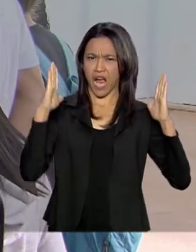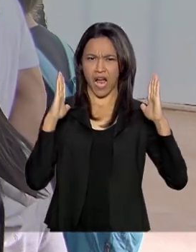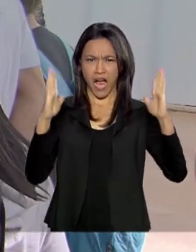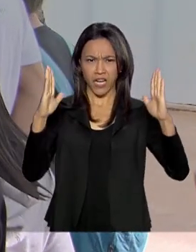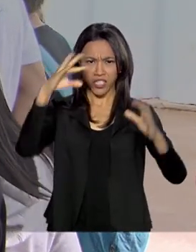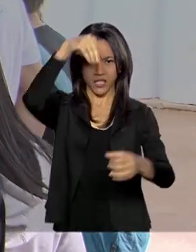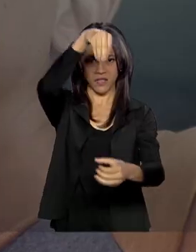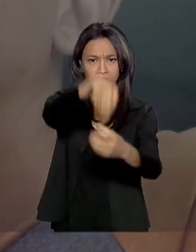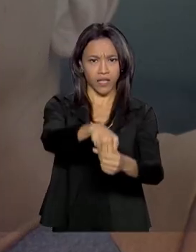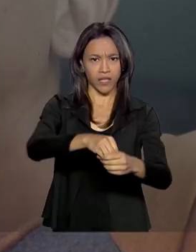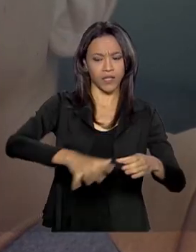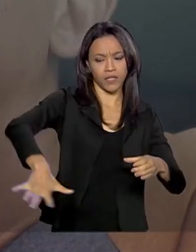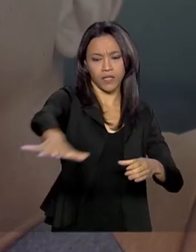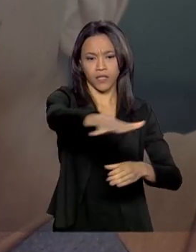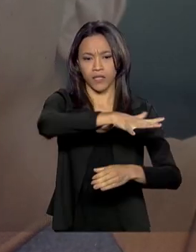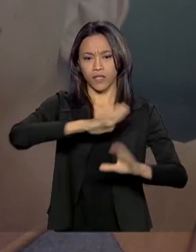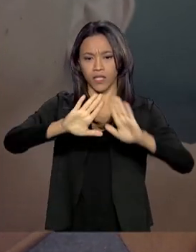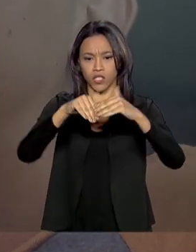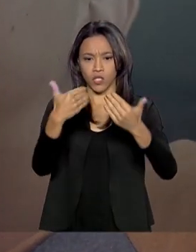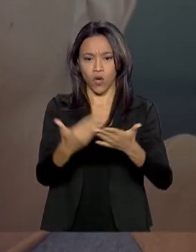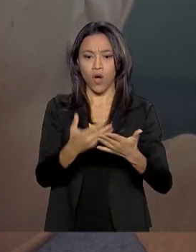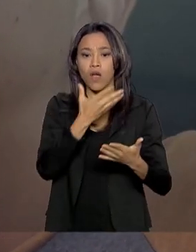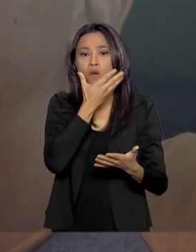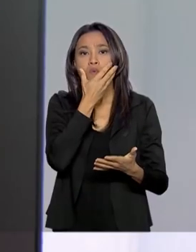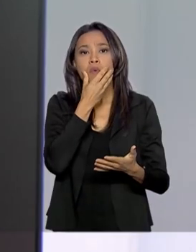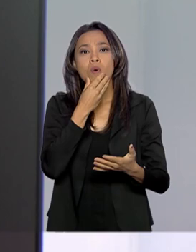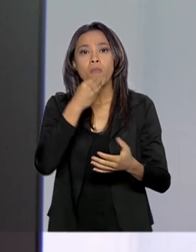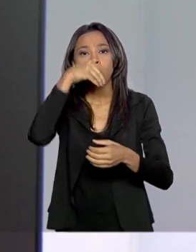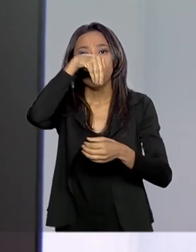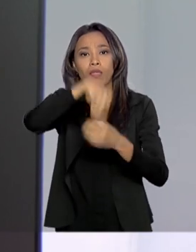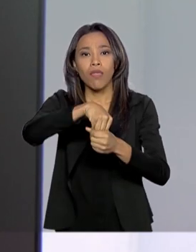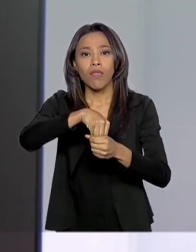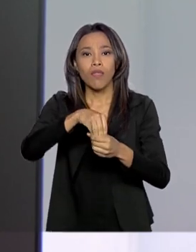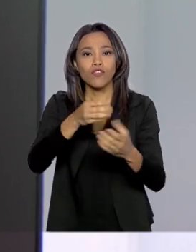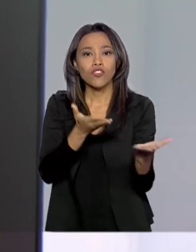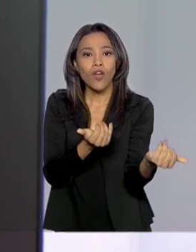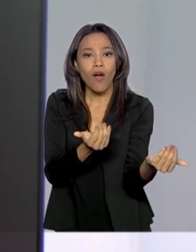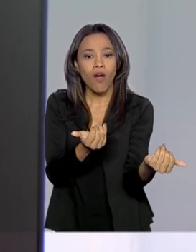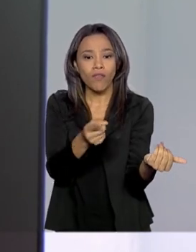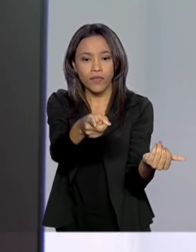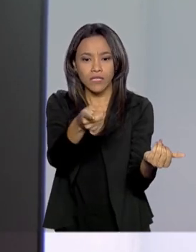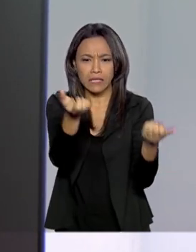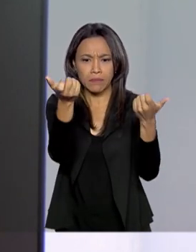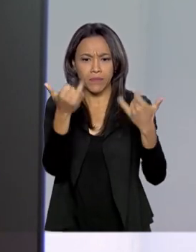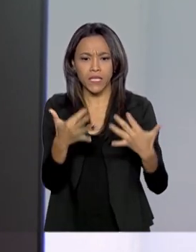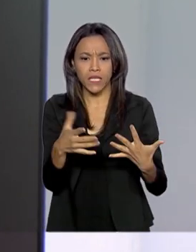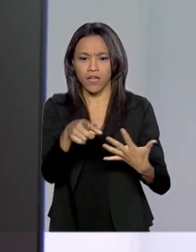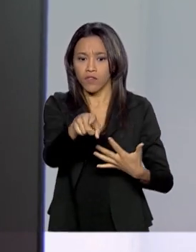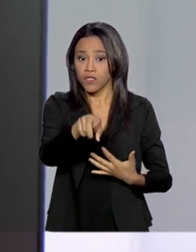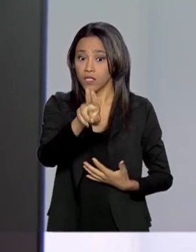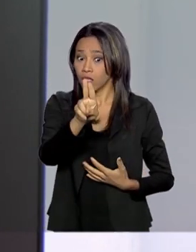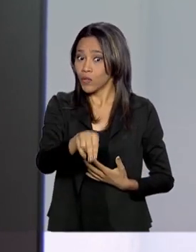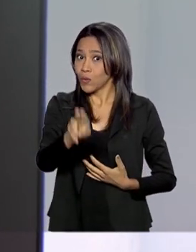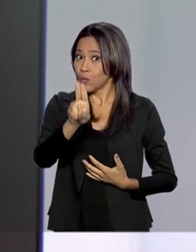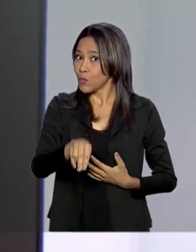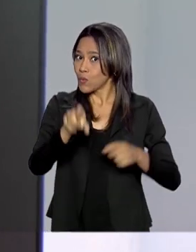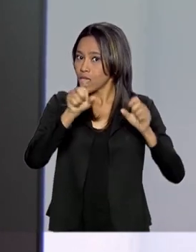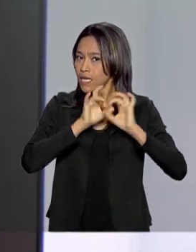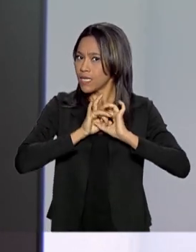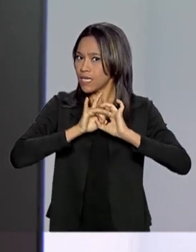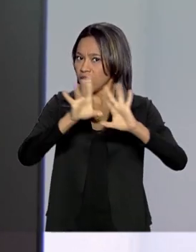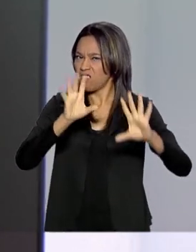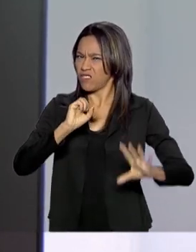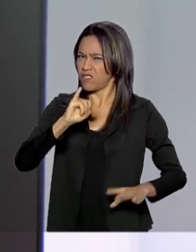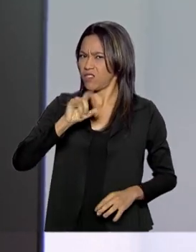pátio da escola. Dentro dela, um rapaz. E a mensagem diz tudo. Você nunca será livre se